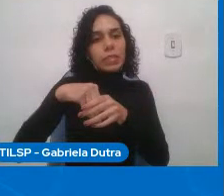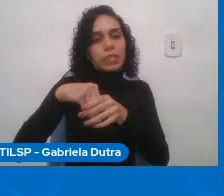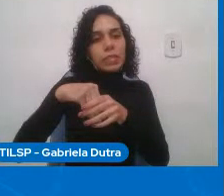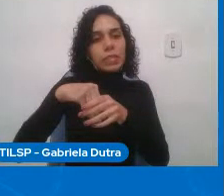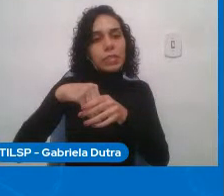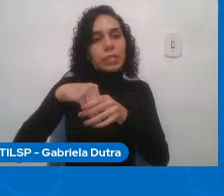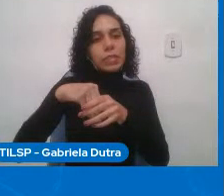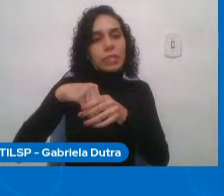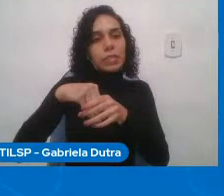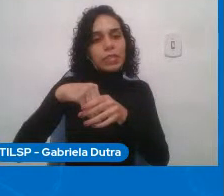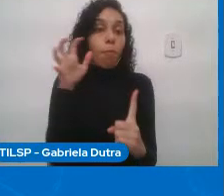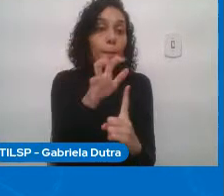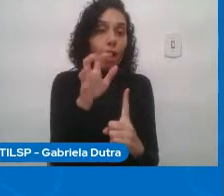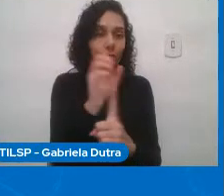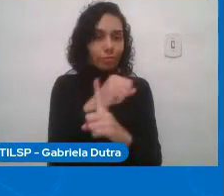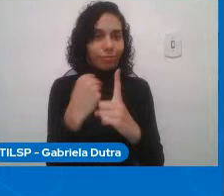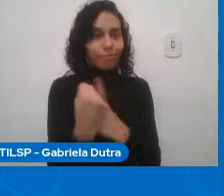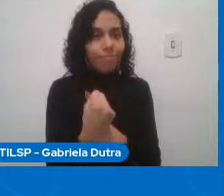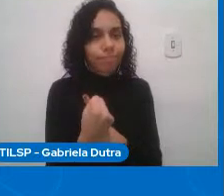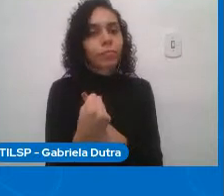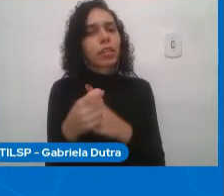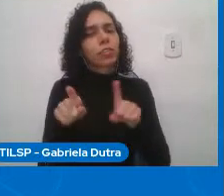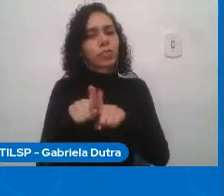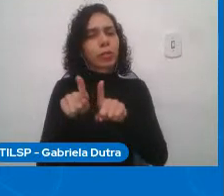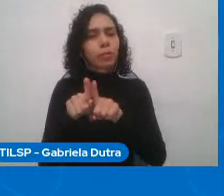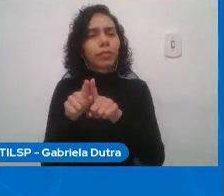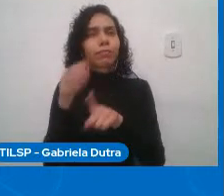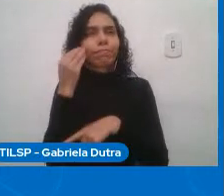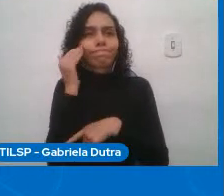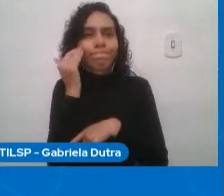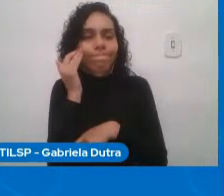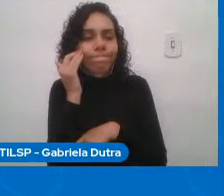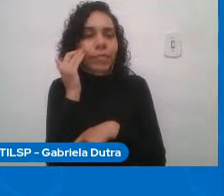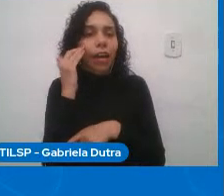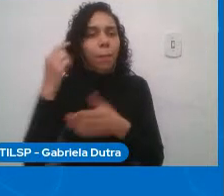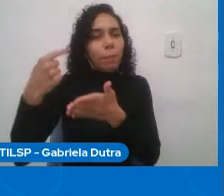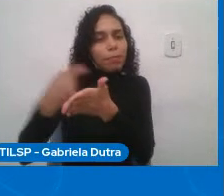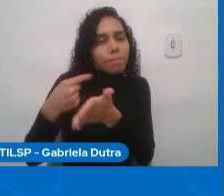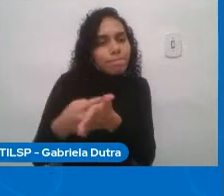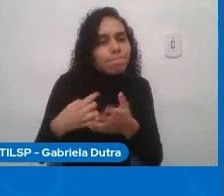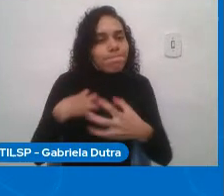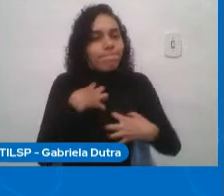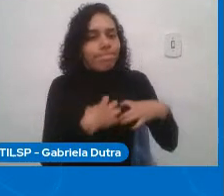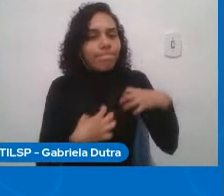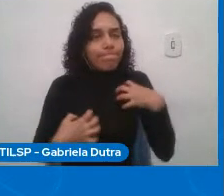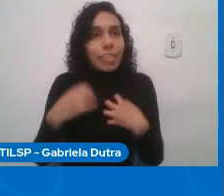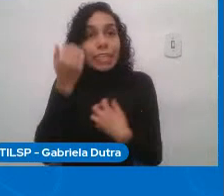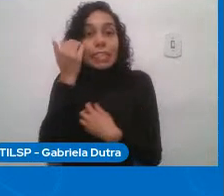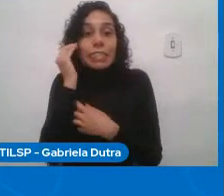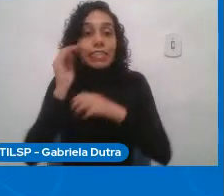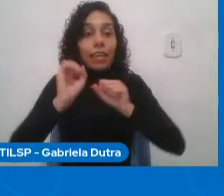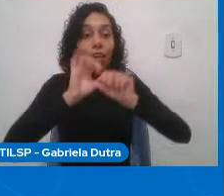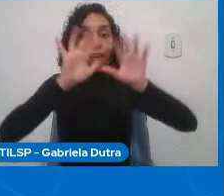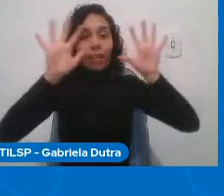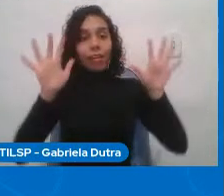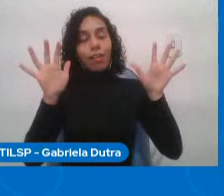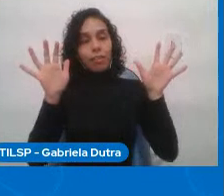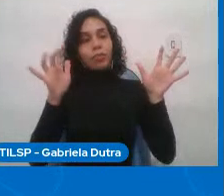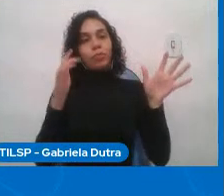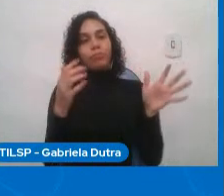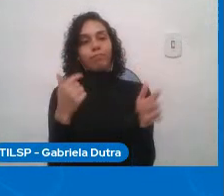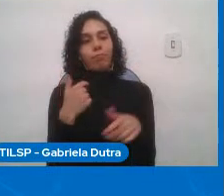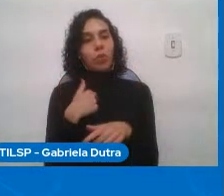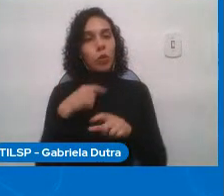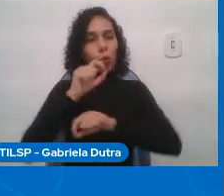com essas inquietações, eu tenho bebido em diferentes fontes ao longo dos meus estudos, da minha carreira.